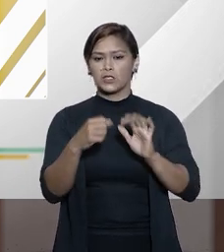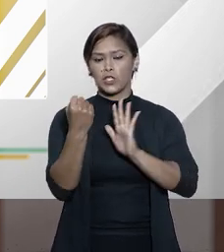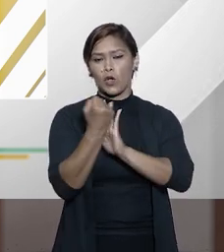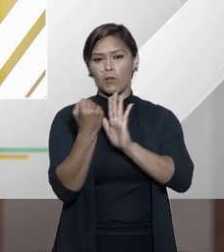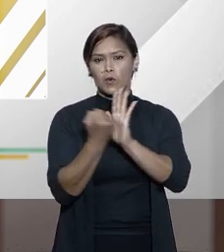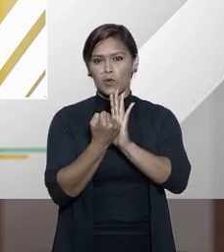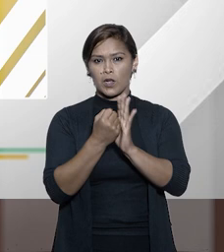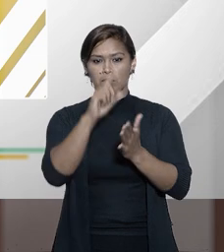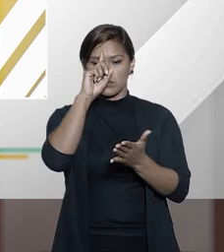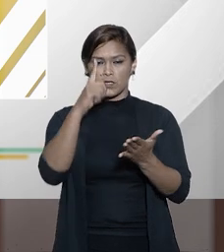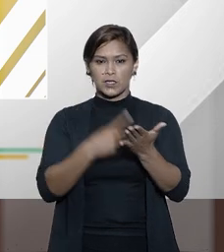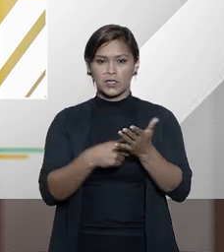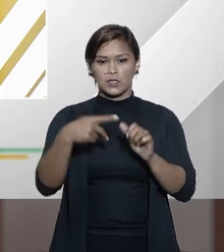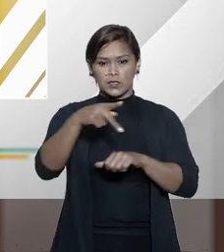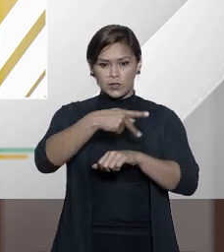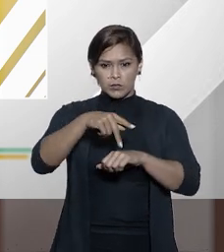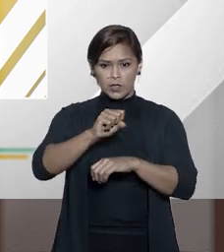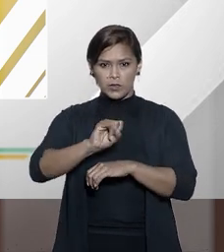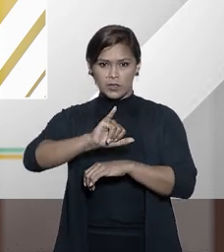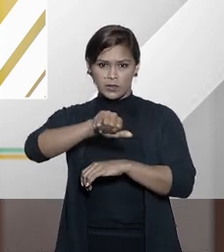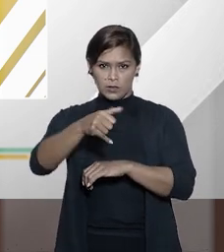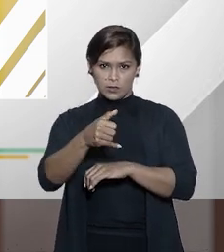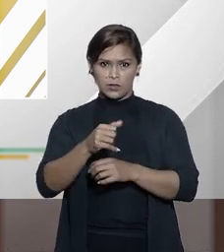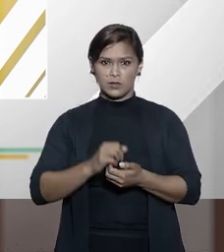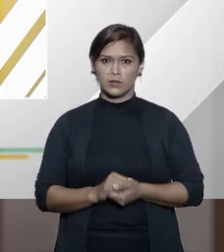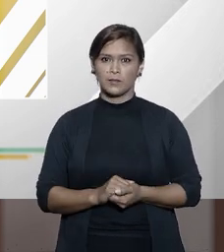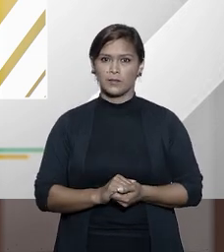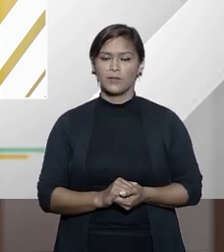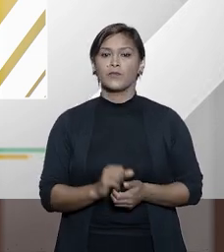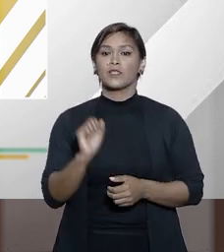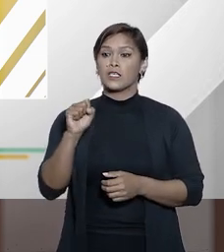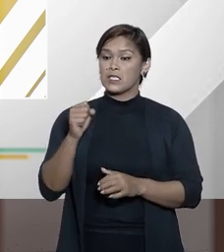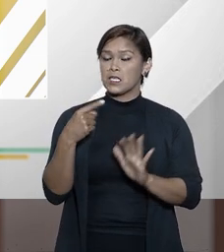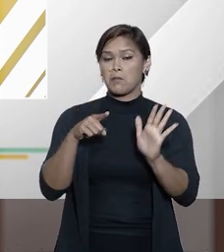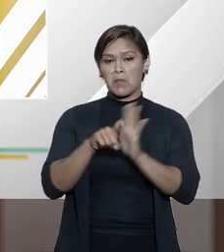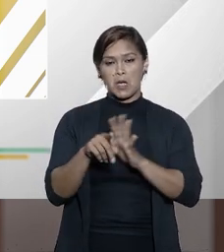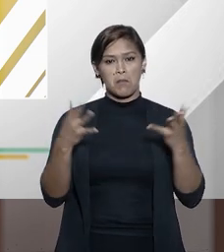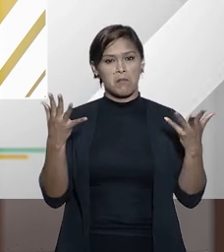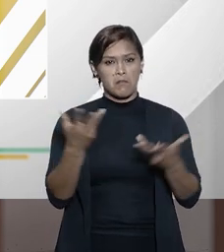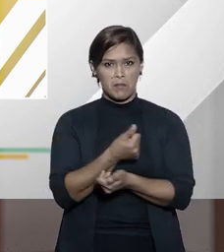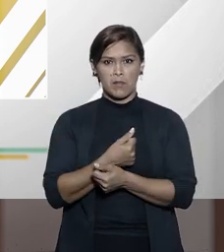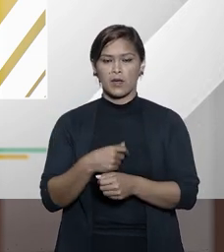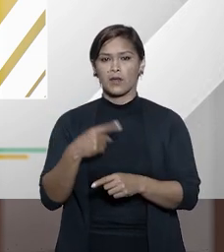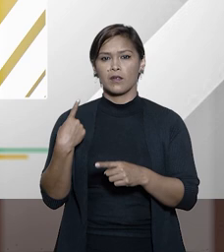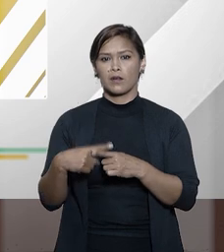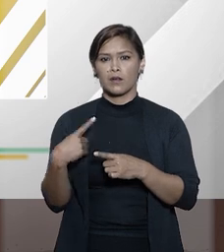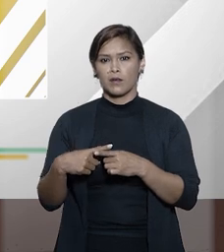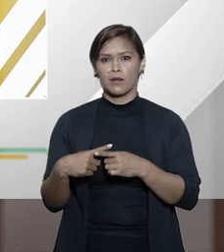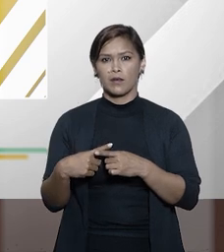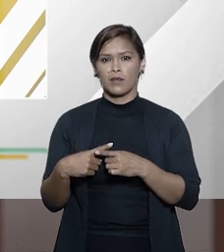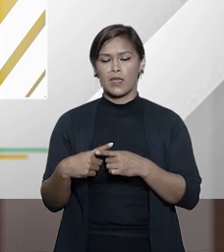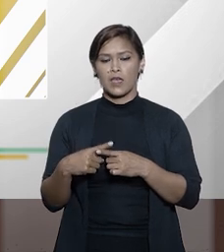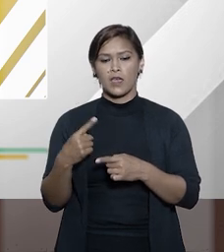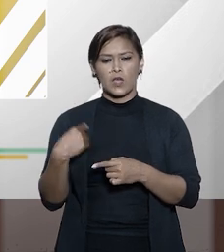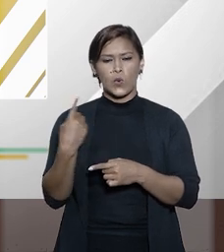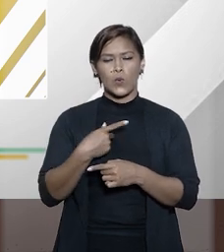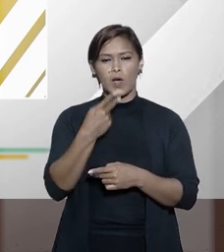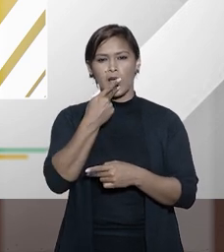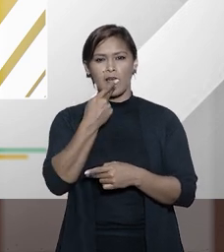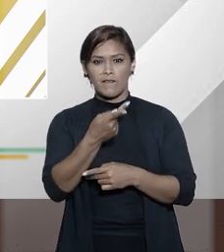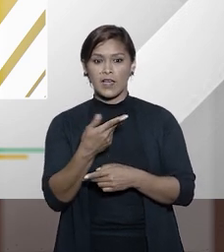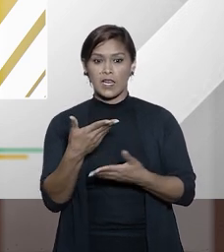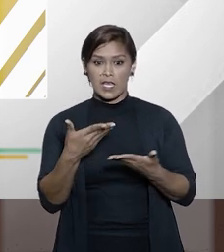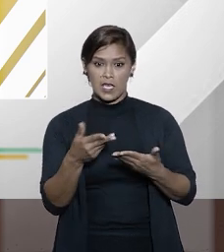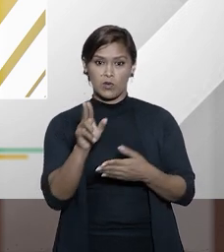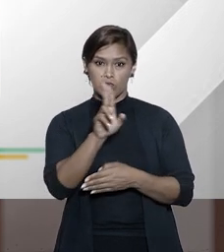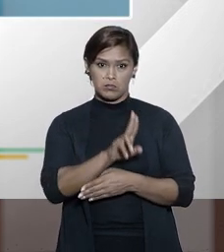homologação da decisão estrangeira pelo STJ essa é uma excelente pergunta porque quando a gente fala